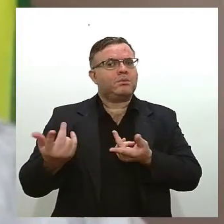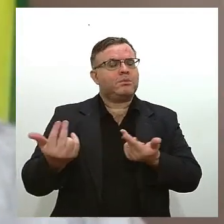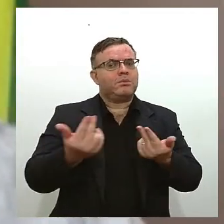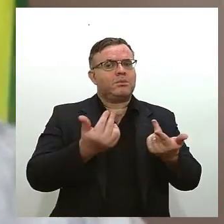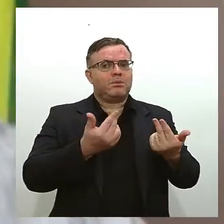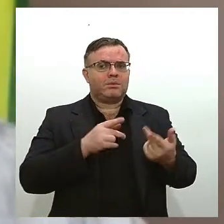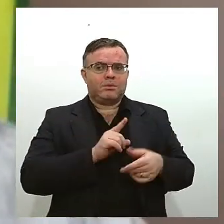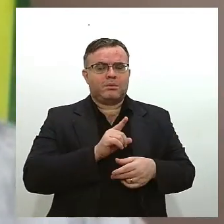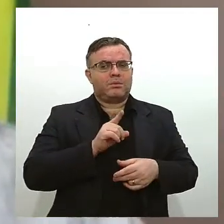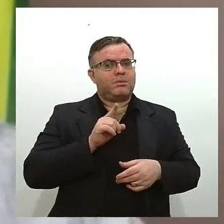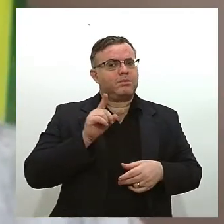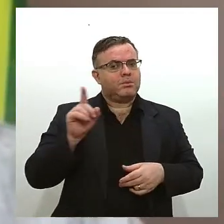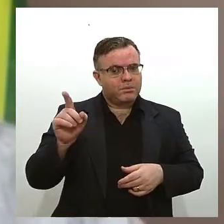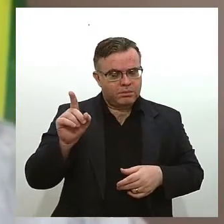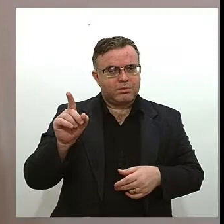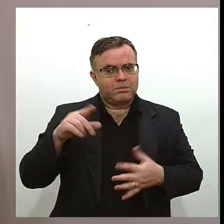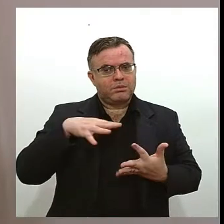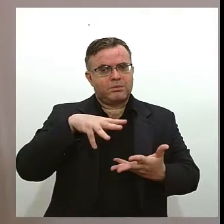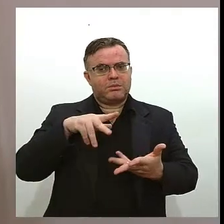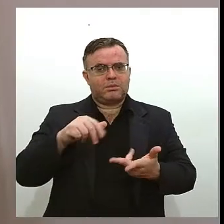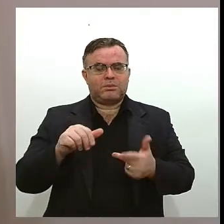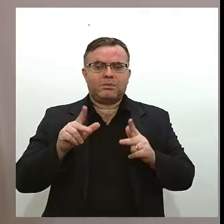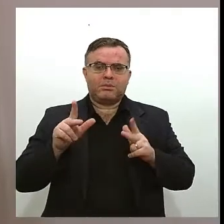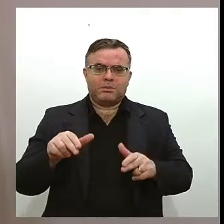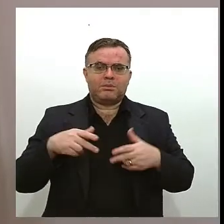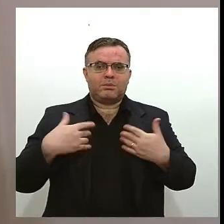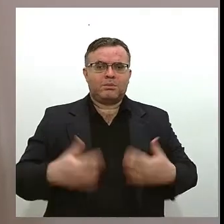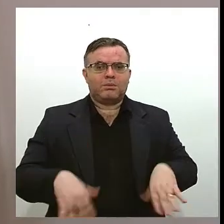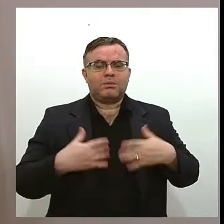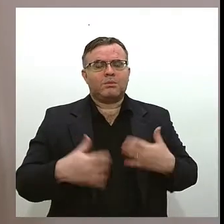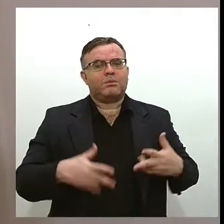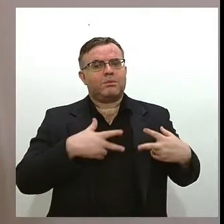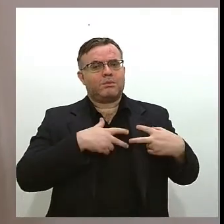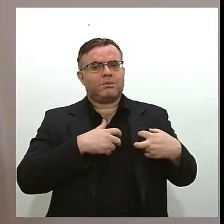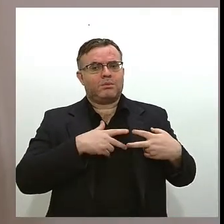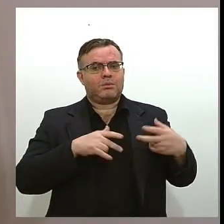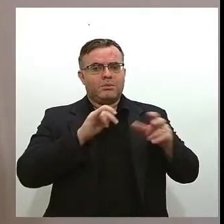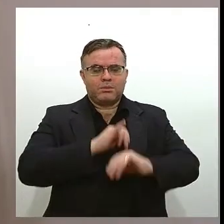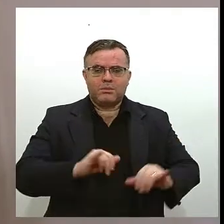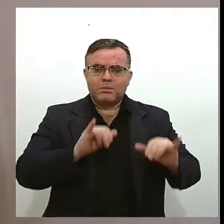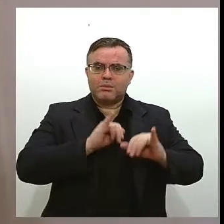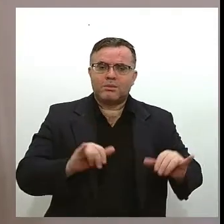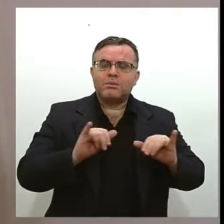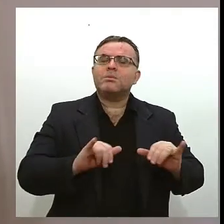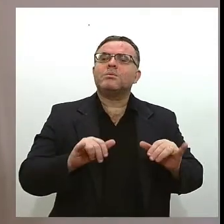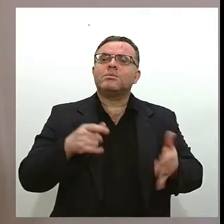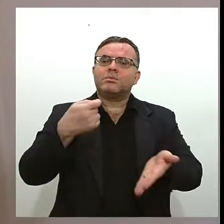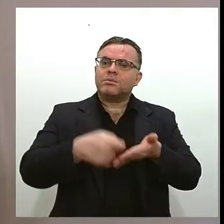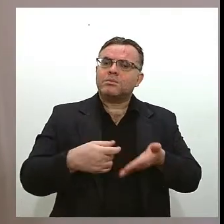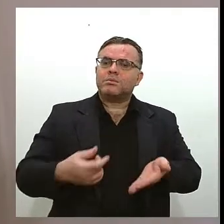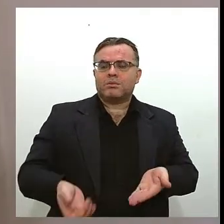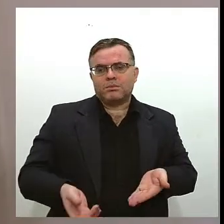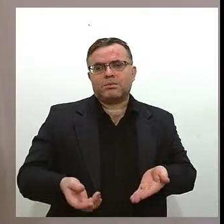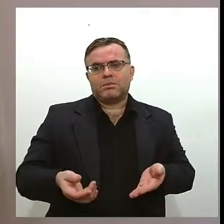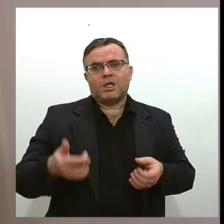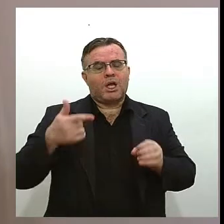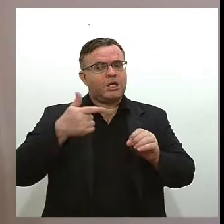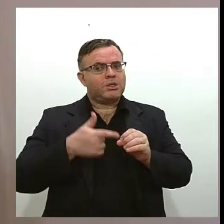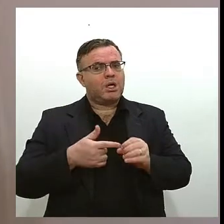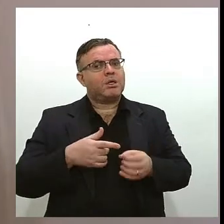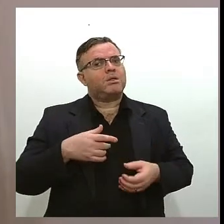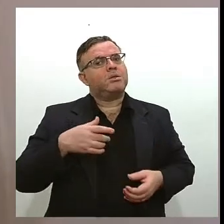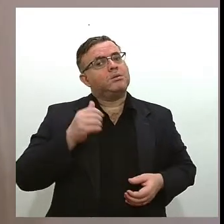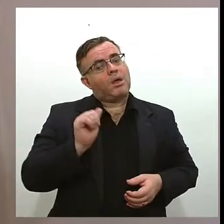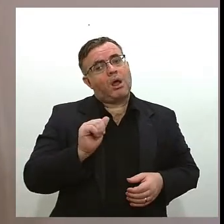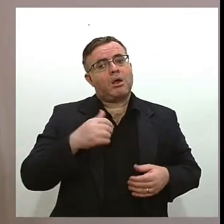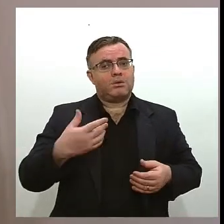petróleo no mercado internacional. A Petrobras acabou de fazer um reajuste para a gasolina tipo A em 6,3